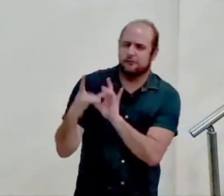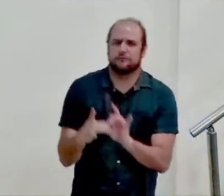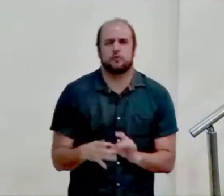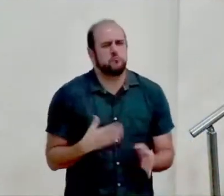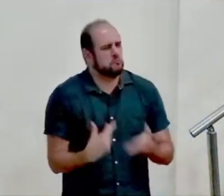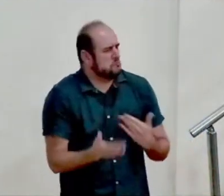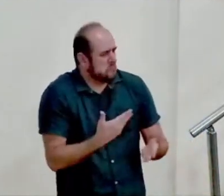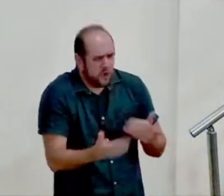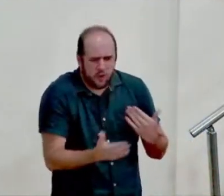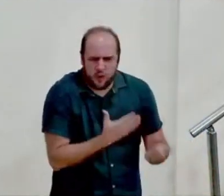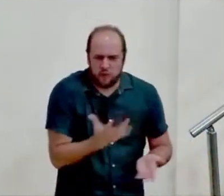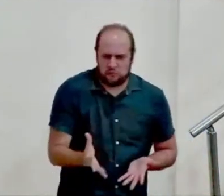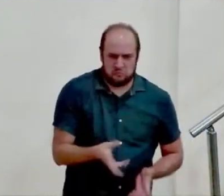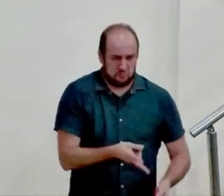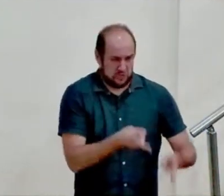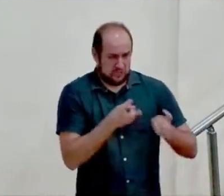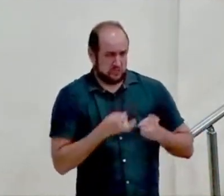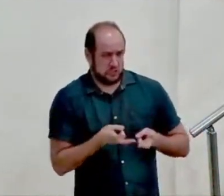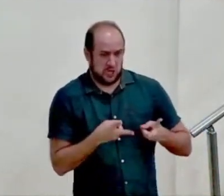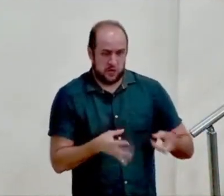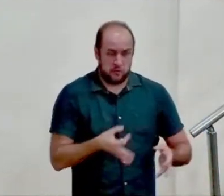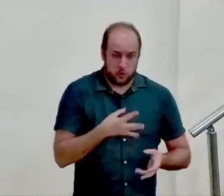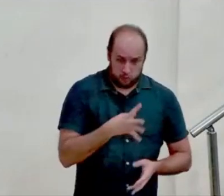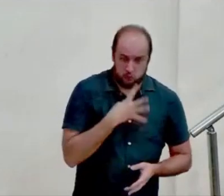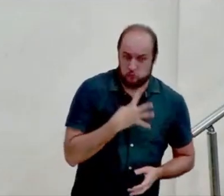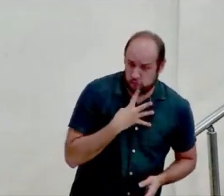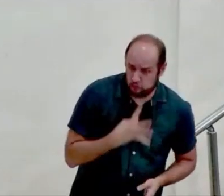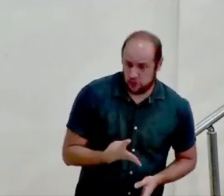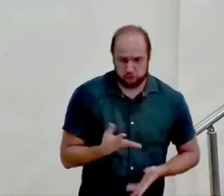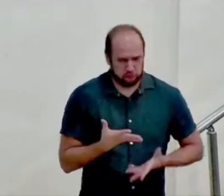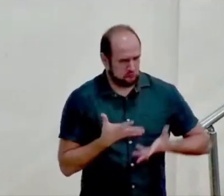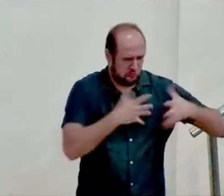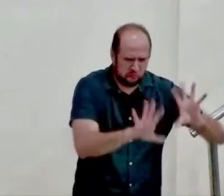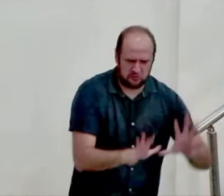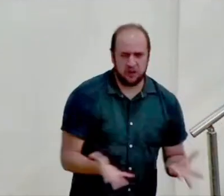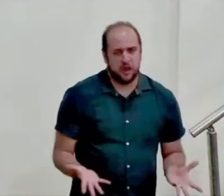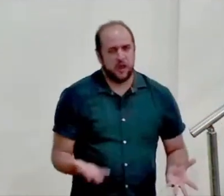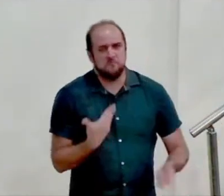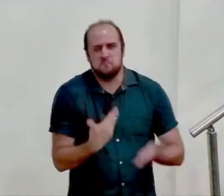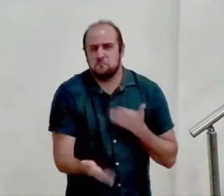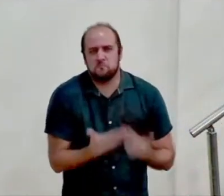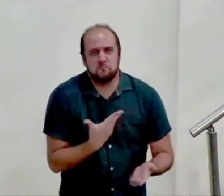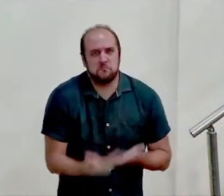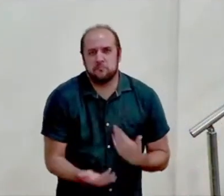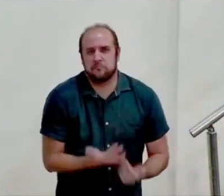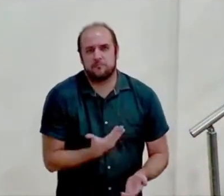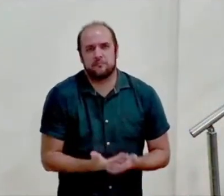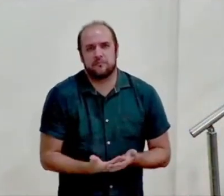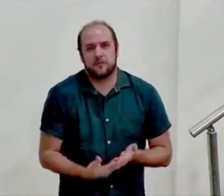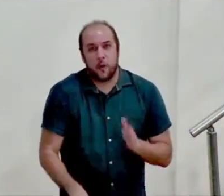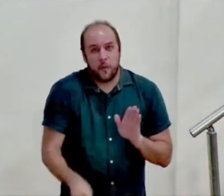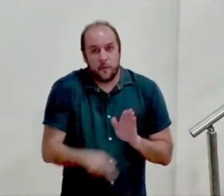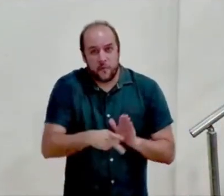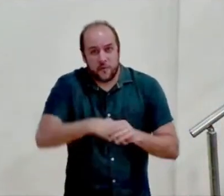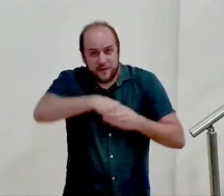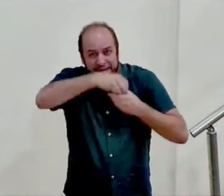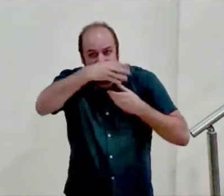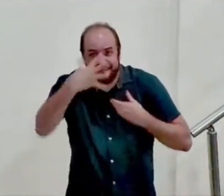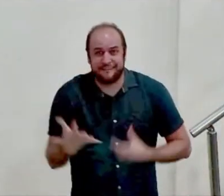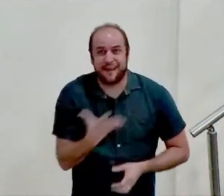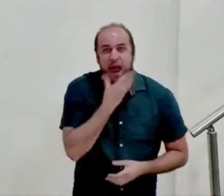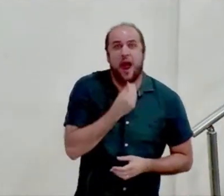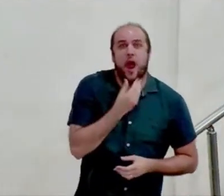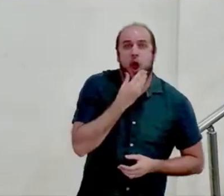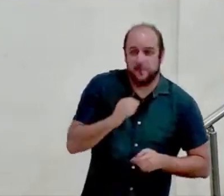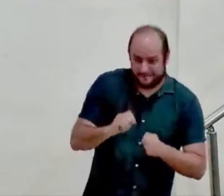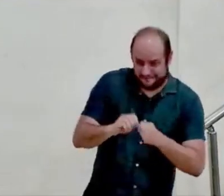se você reconhece isso ou se você não reconhece isso. A própria natureza do ser humano mostra que ele foi